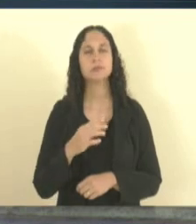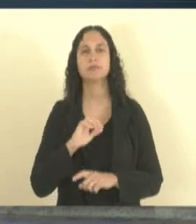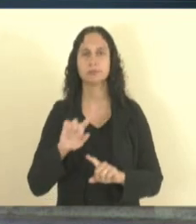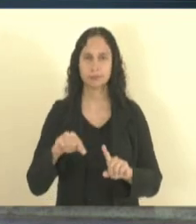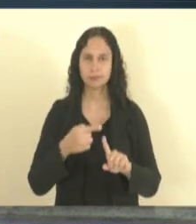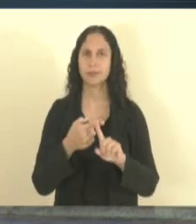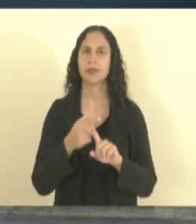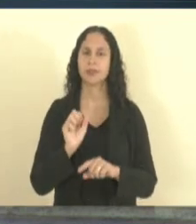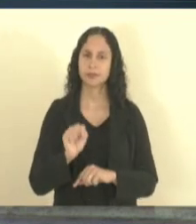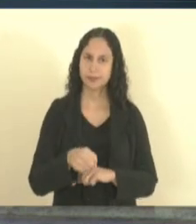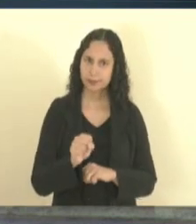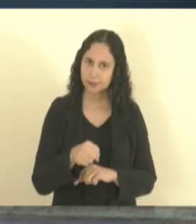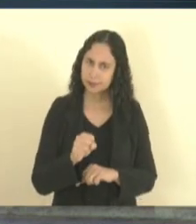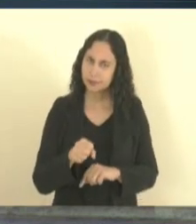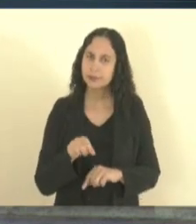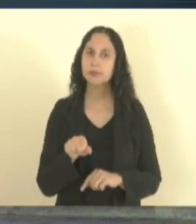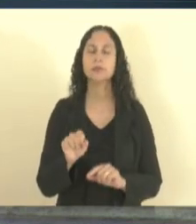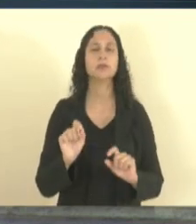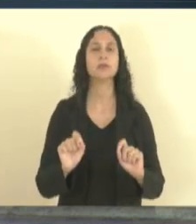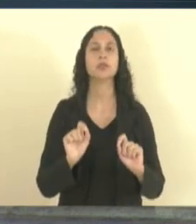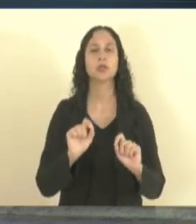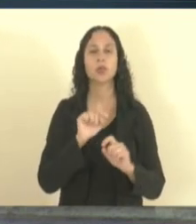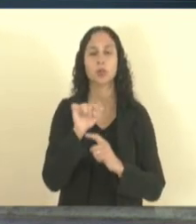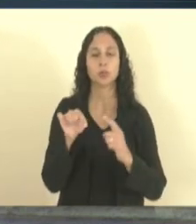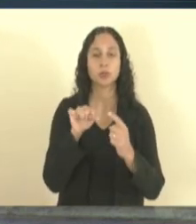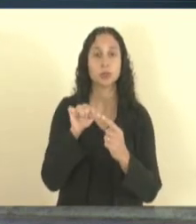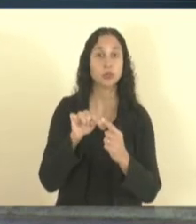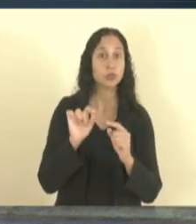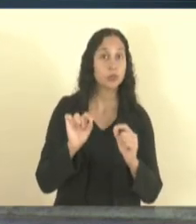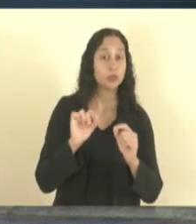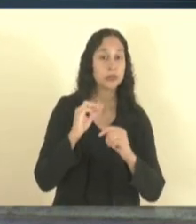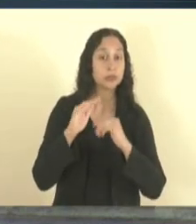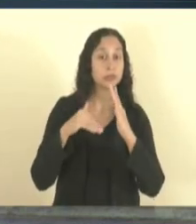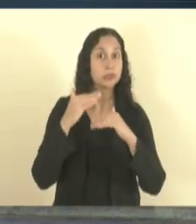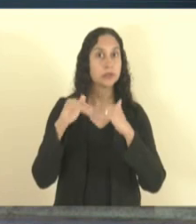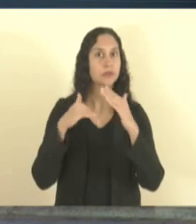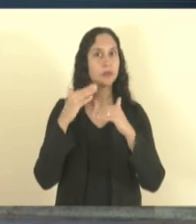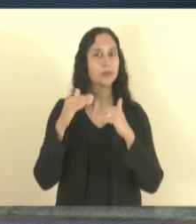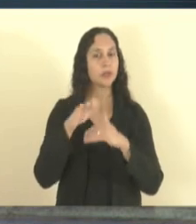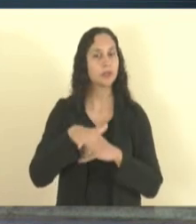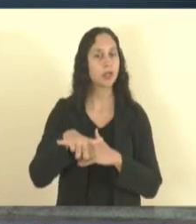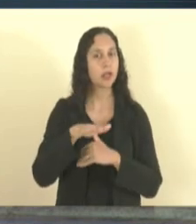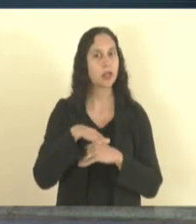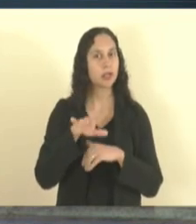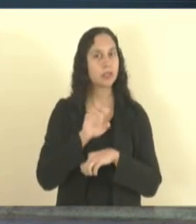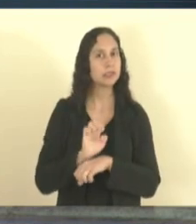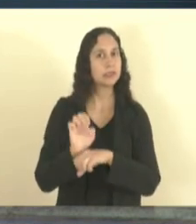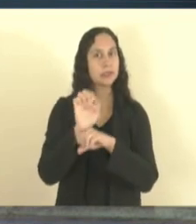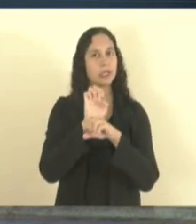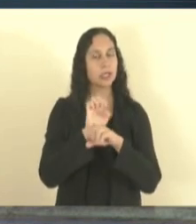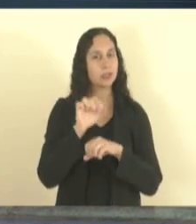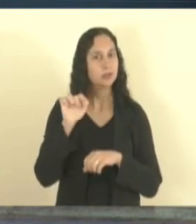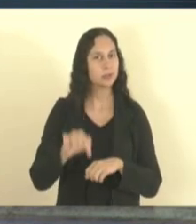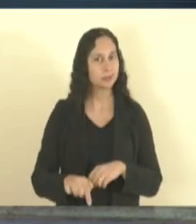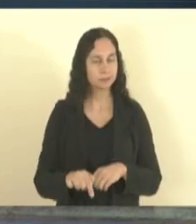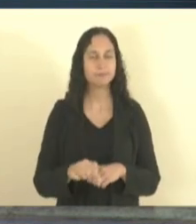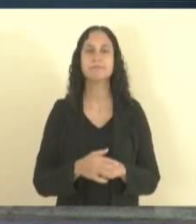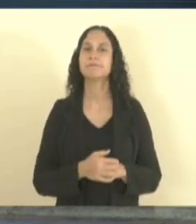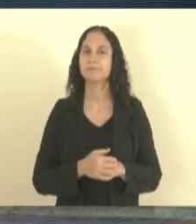sempre buscando desenvolver né esse estado que hoje